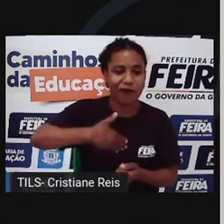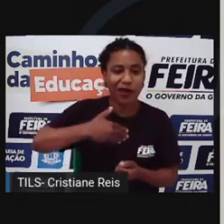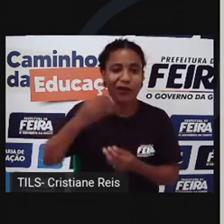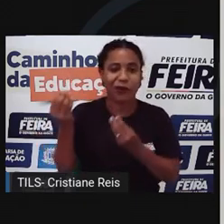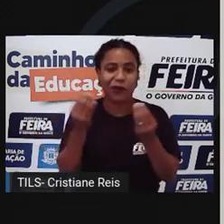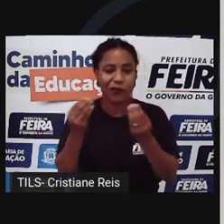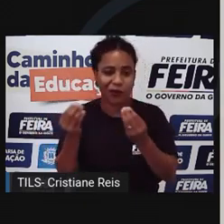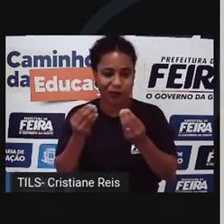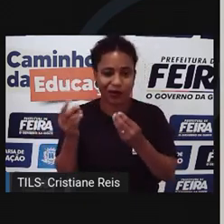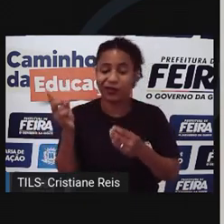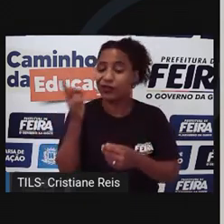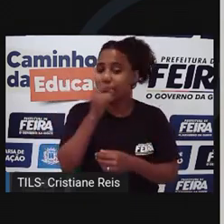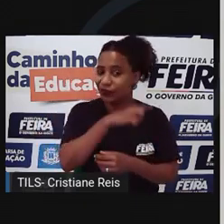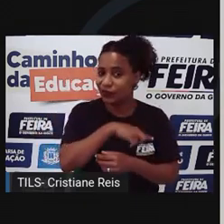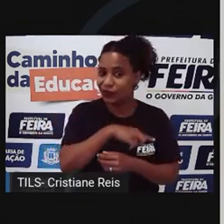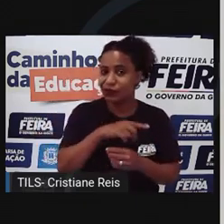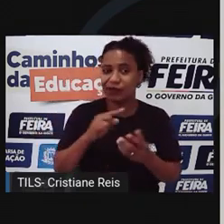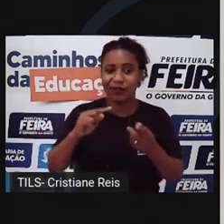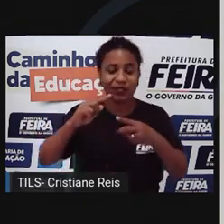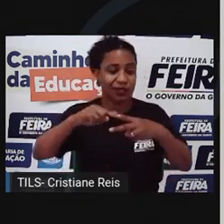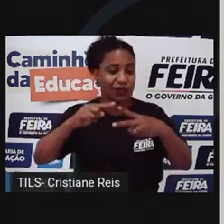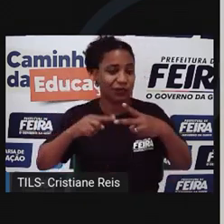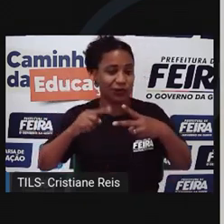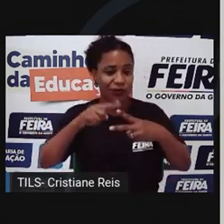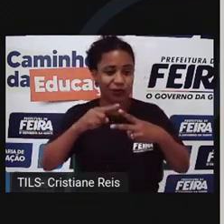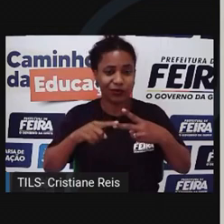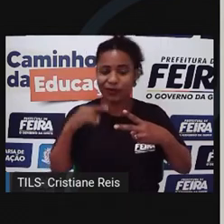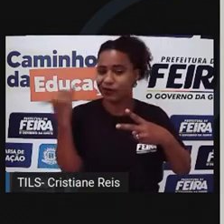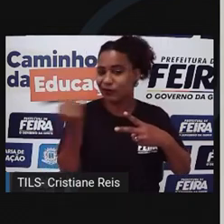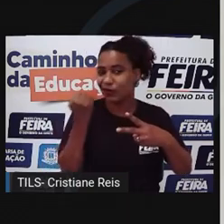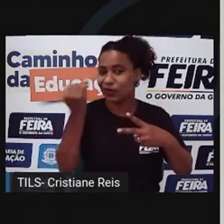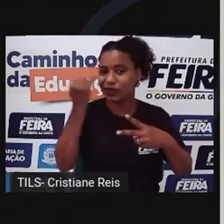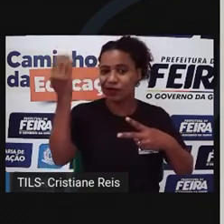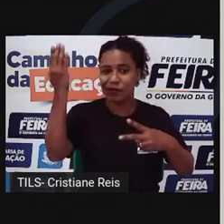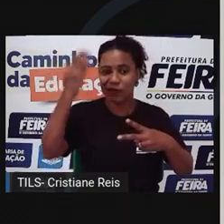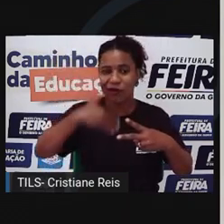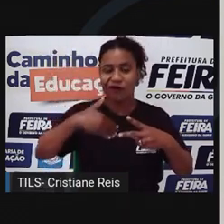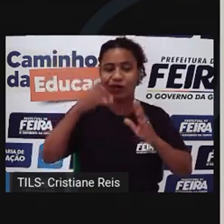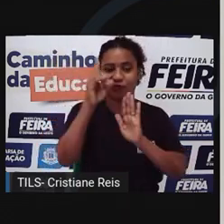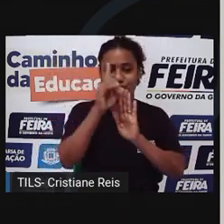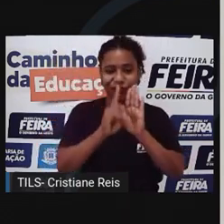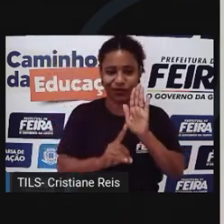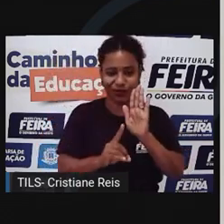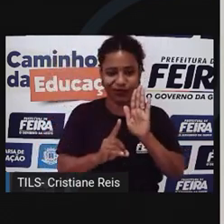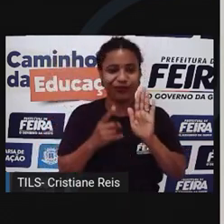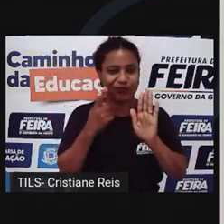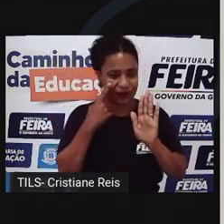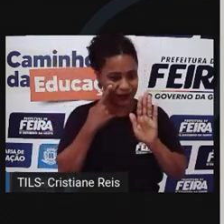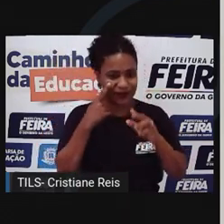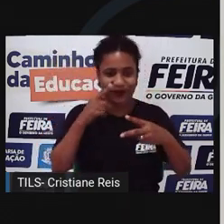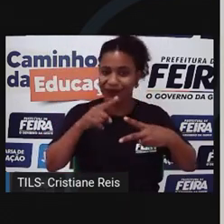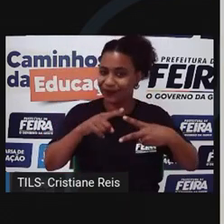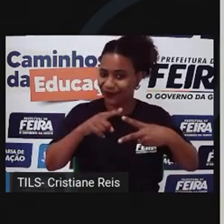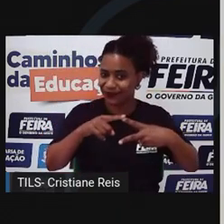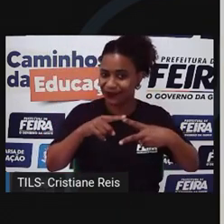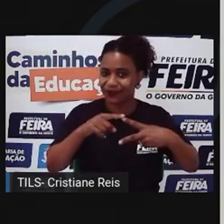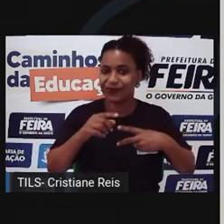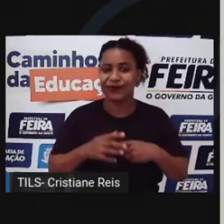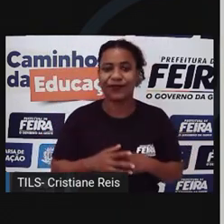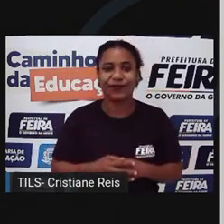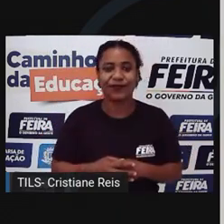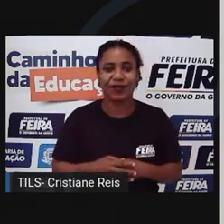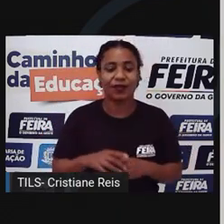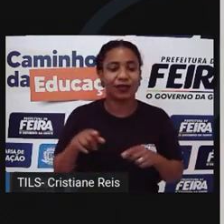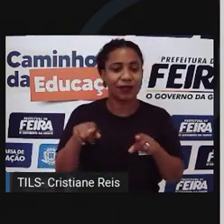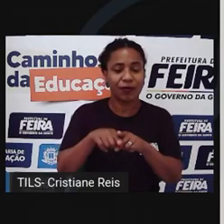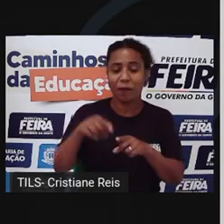são os documentos, mas são dois muito importantes para comprovar o seu direito. Primeiro, comprovação da